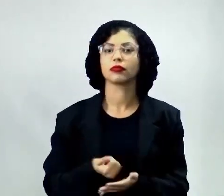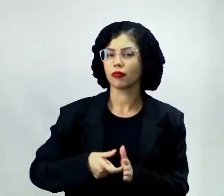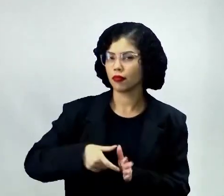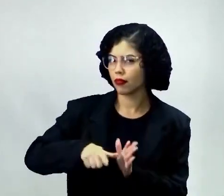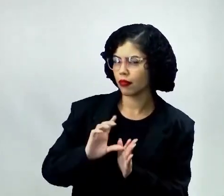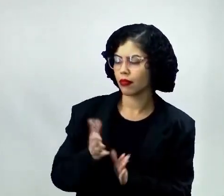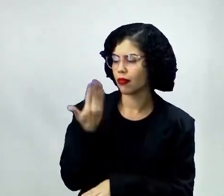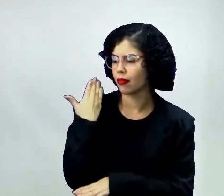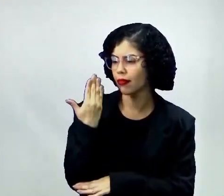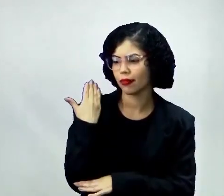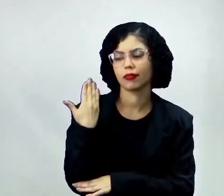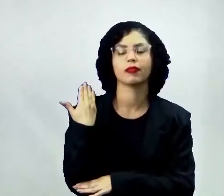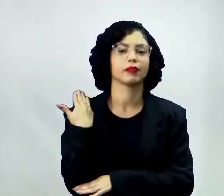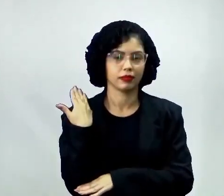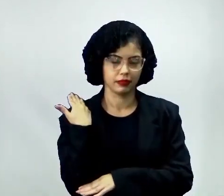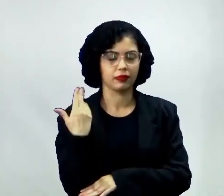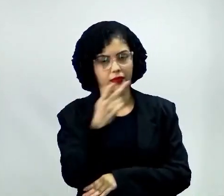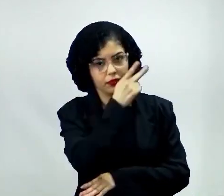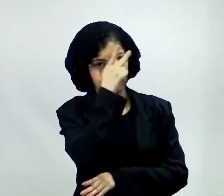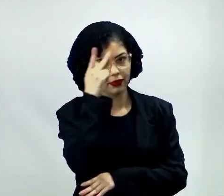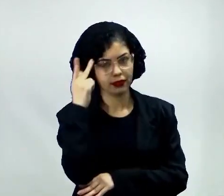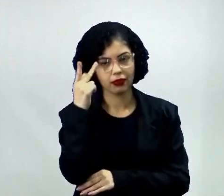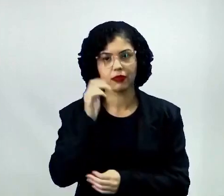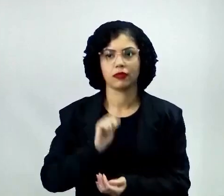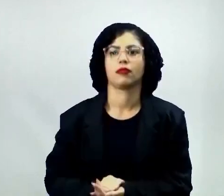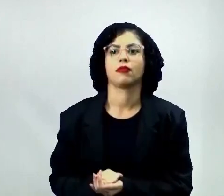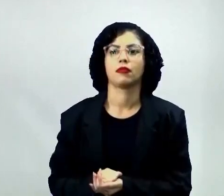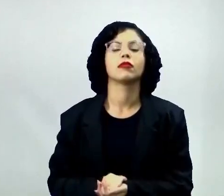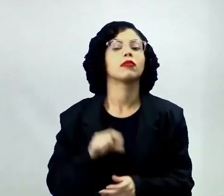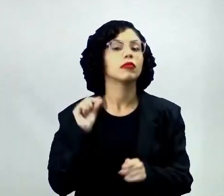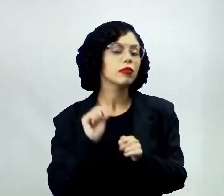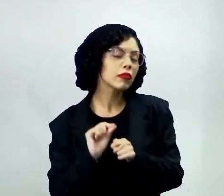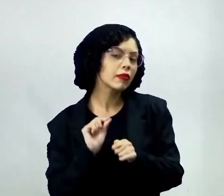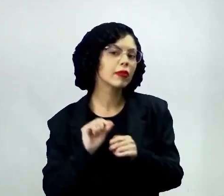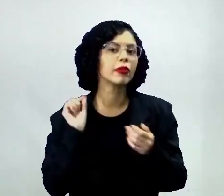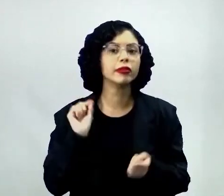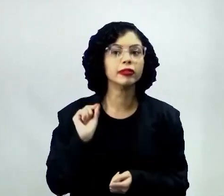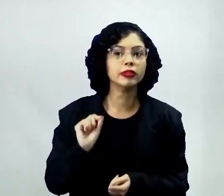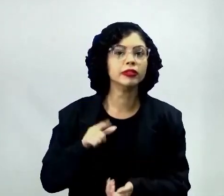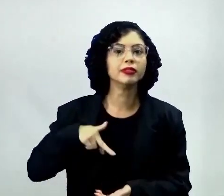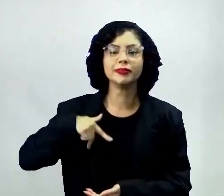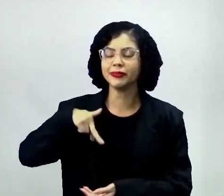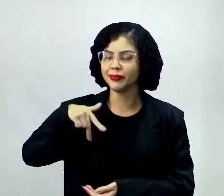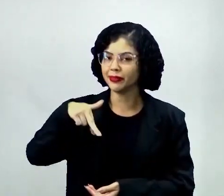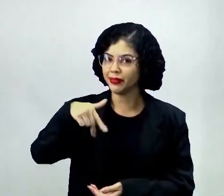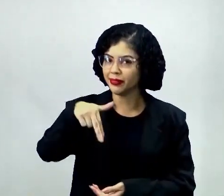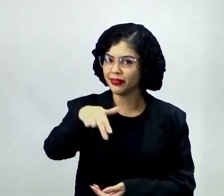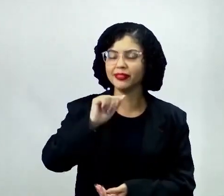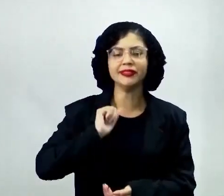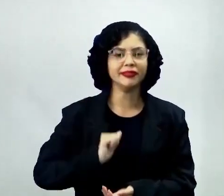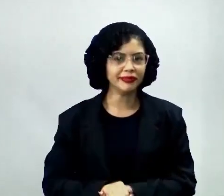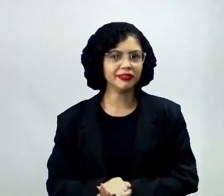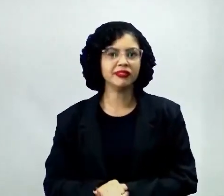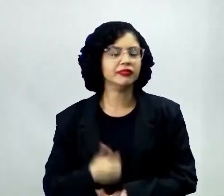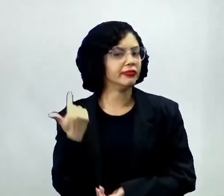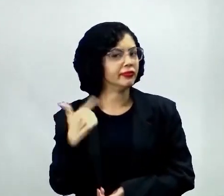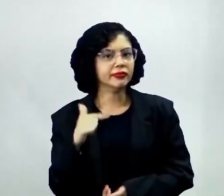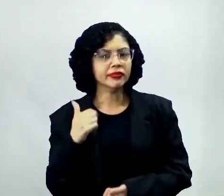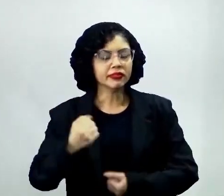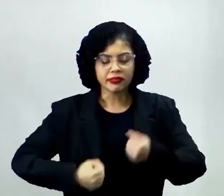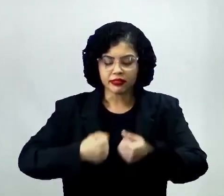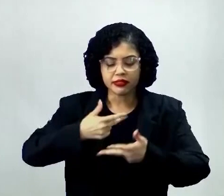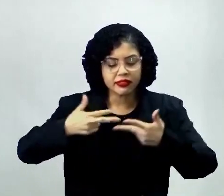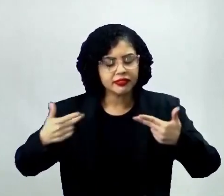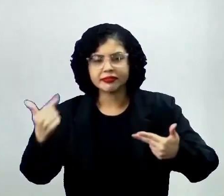antes, bem antes, as pessoas costumavam a caminhar, eles não tinham